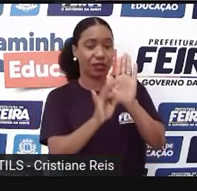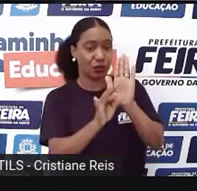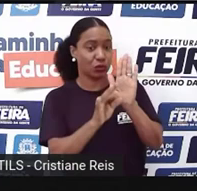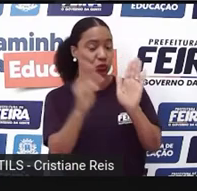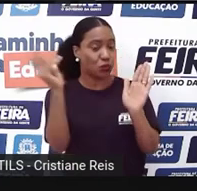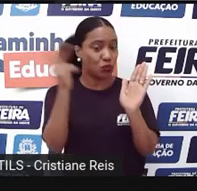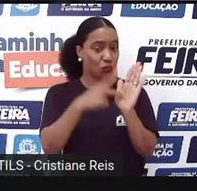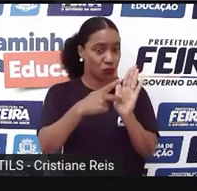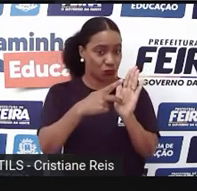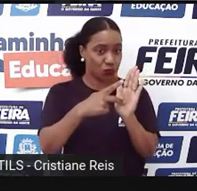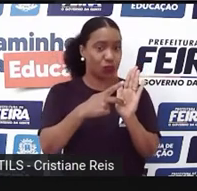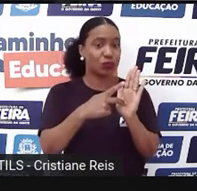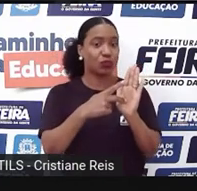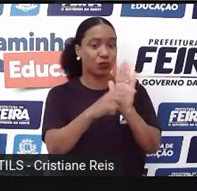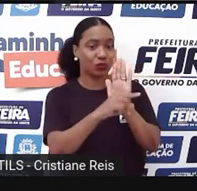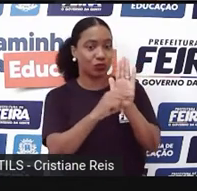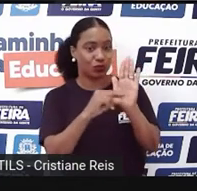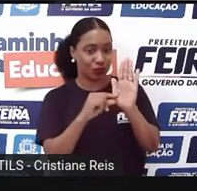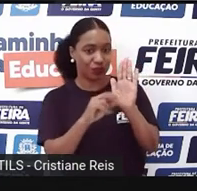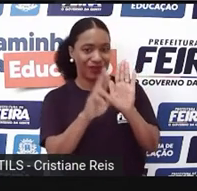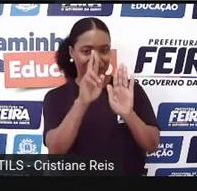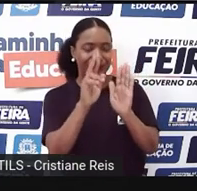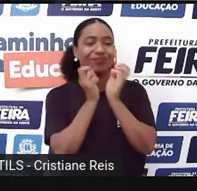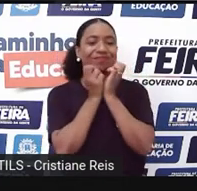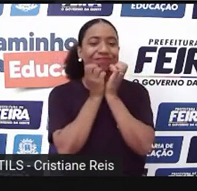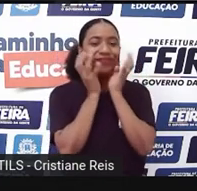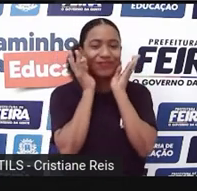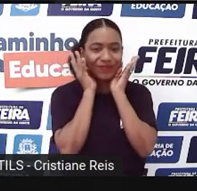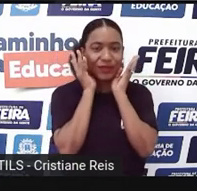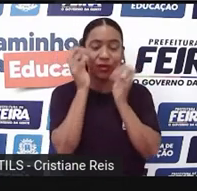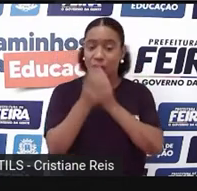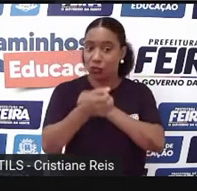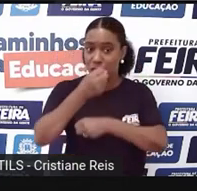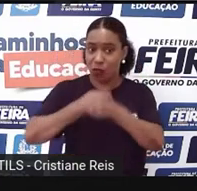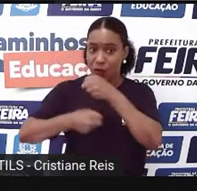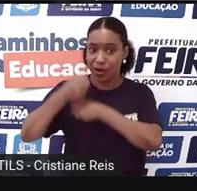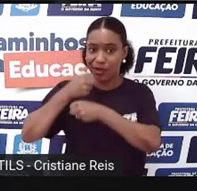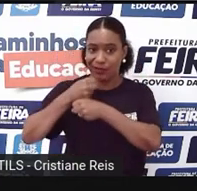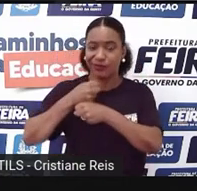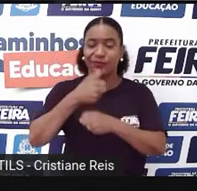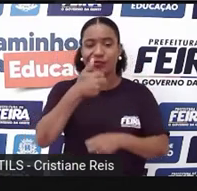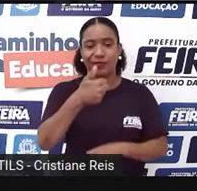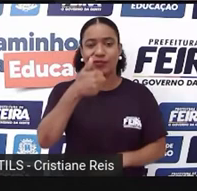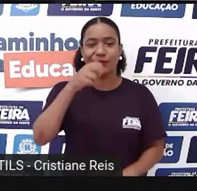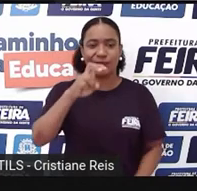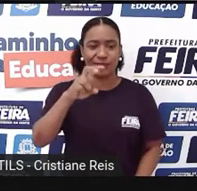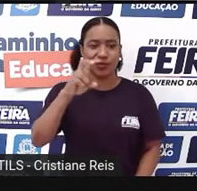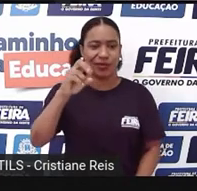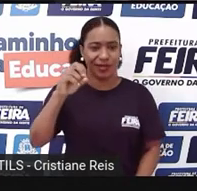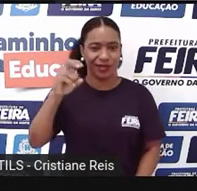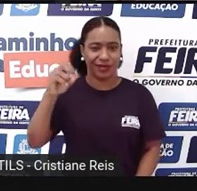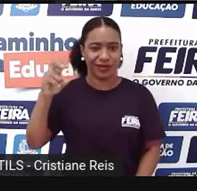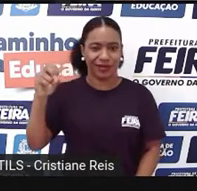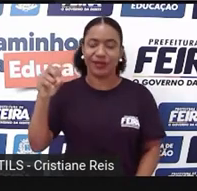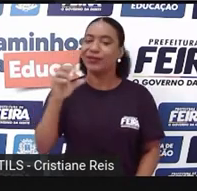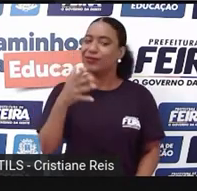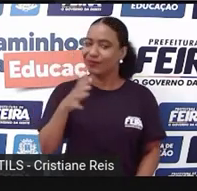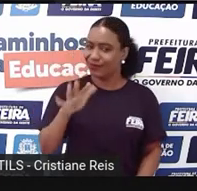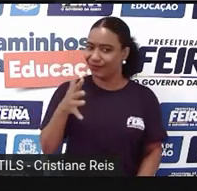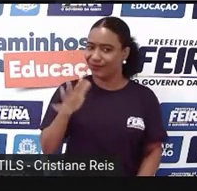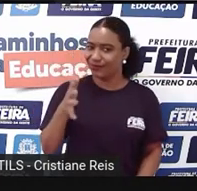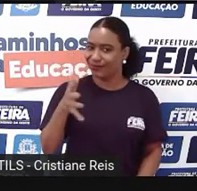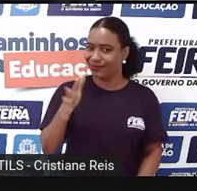aproximadamente no ano de 1500. Então, gente tem mais ou menos uma data aproximada